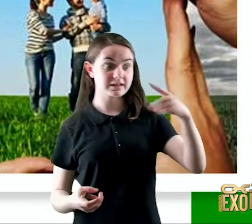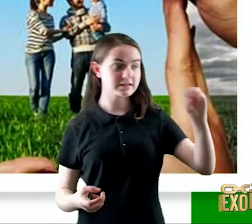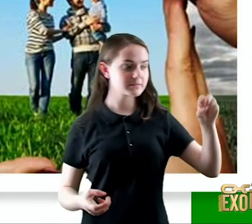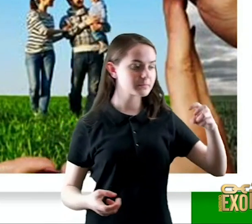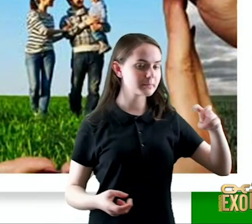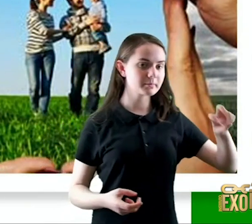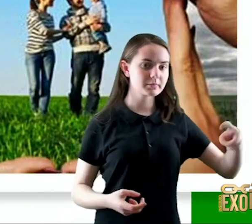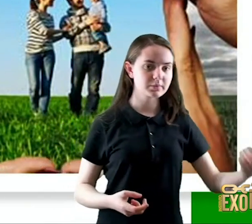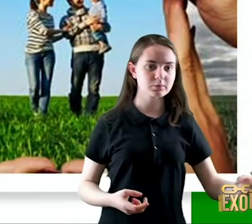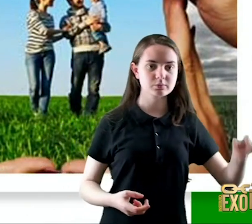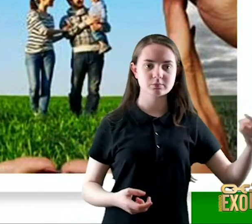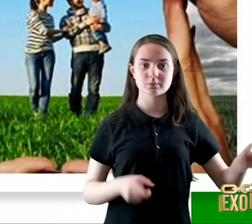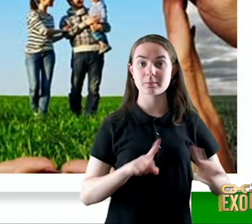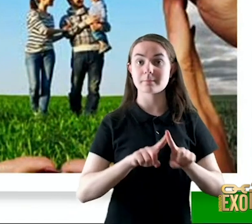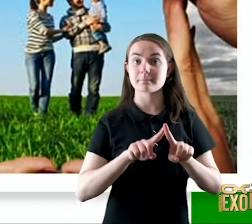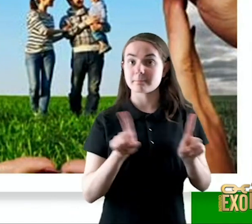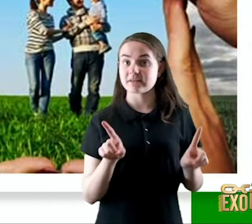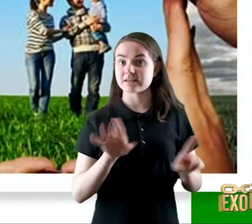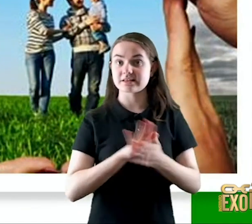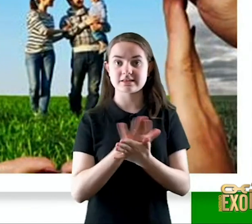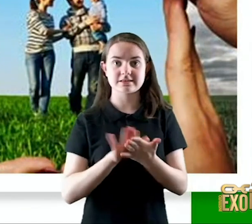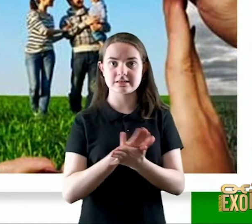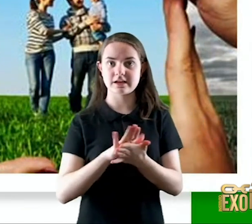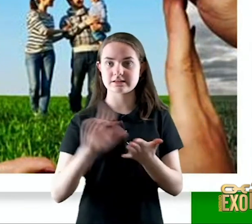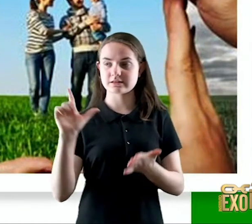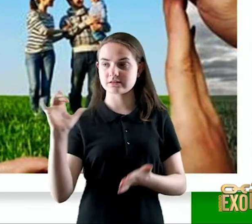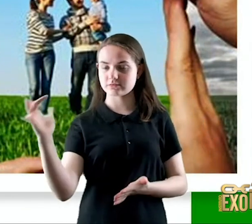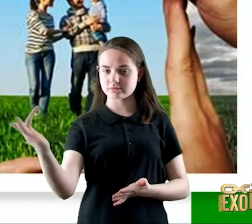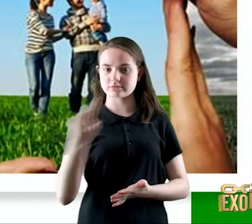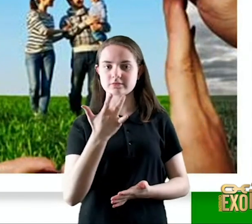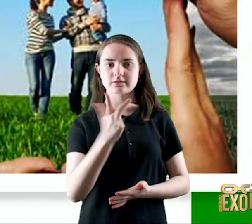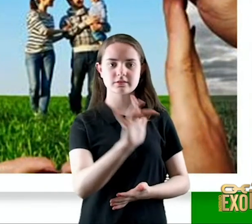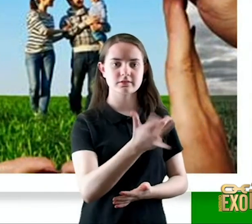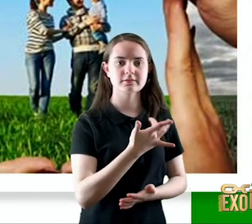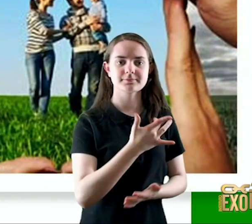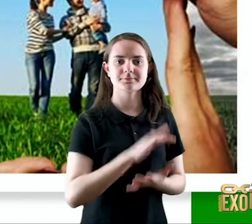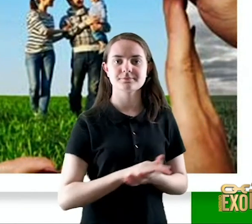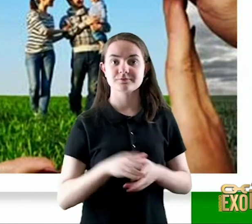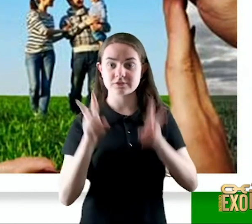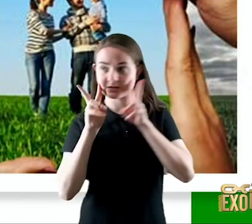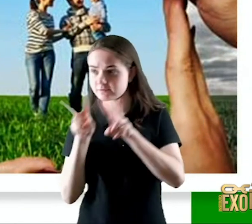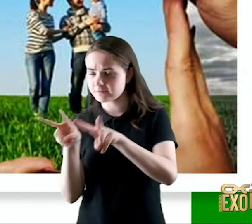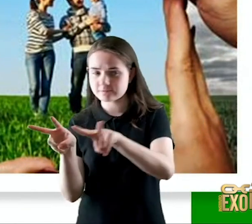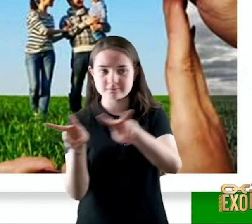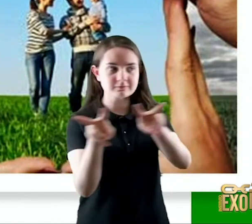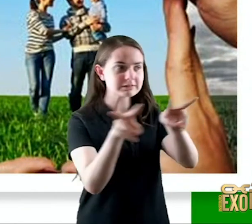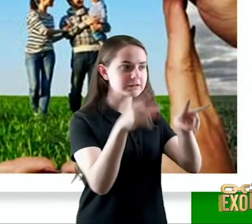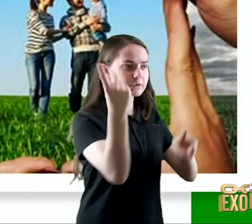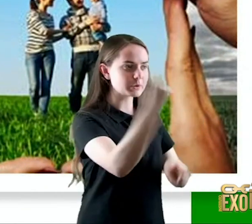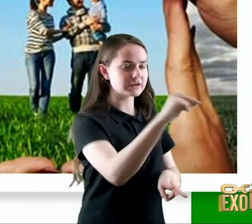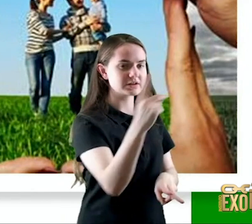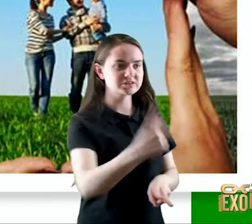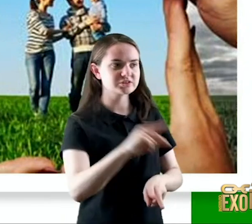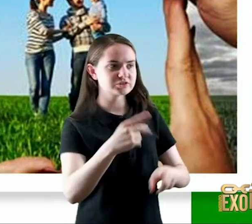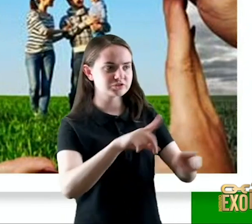nada o atingirá você simplesmente olhará e verá o castigo dos ímpios se você fizer do altíssimo seu